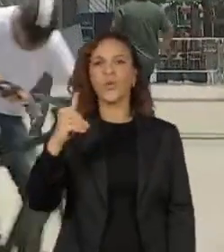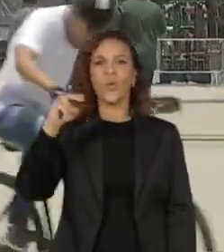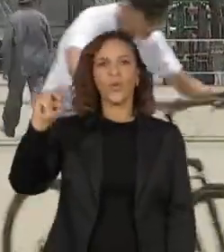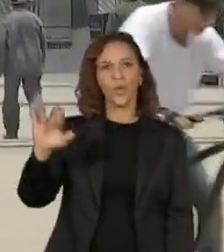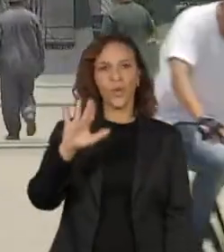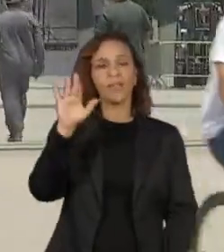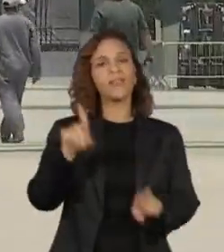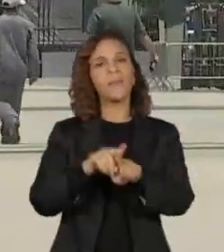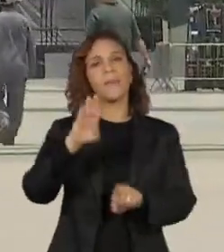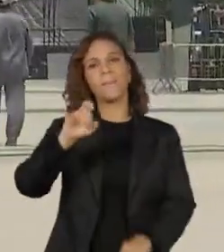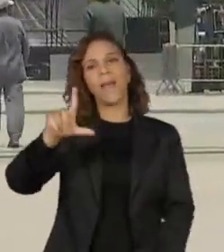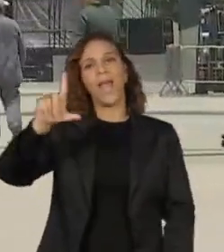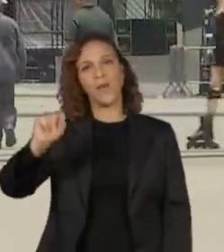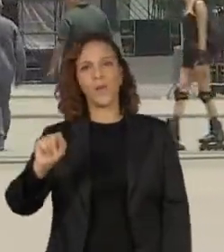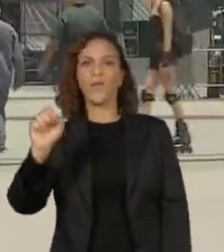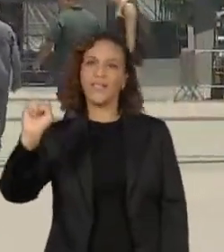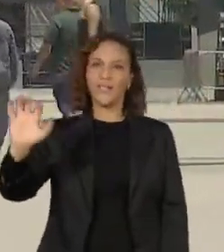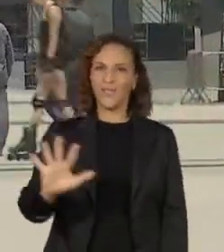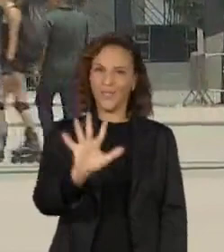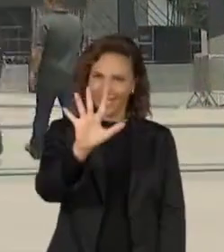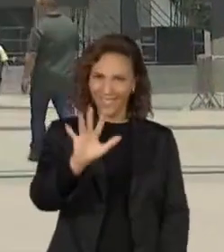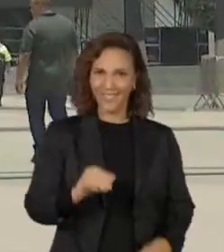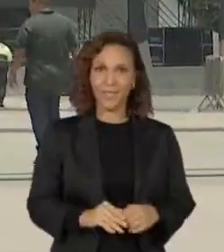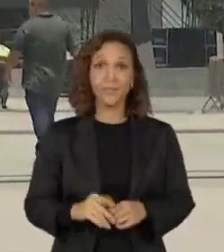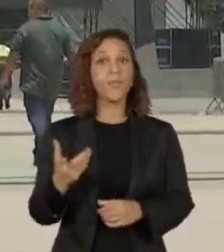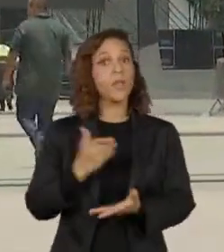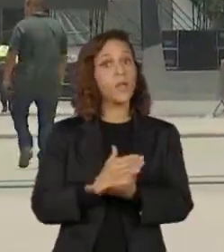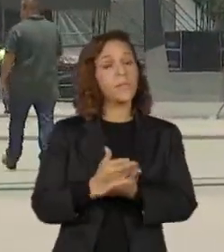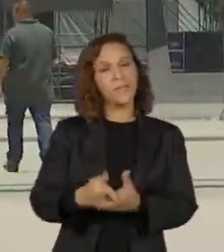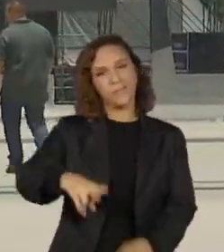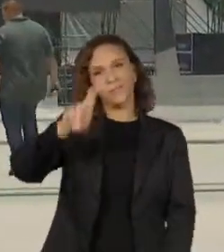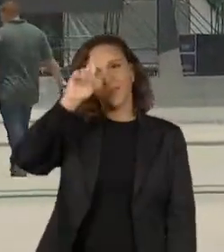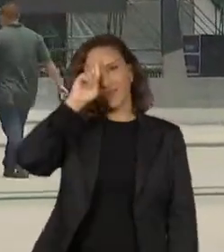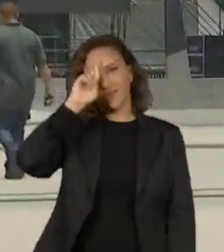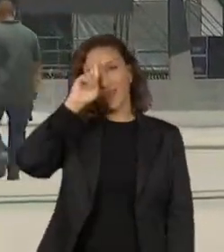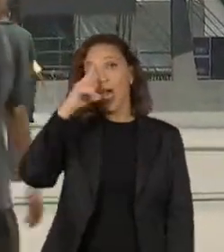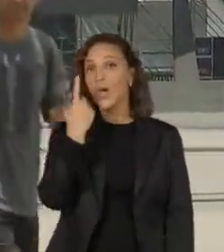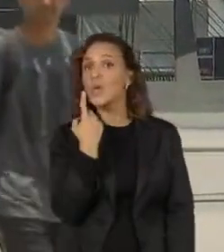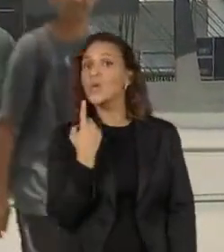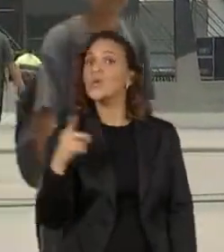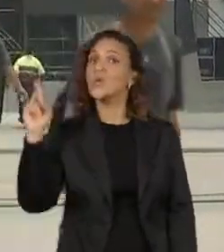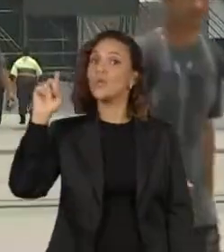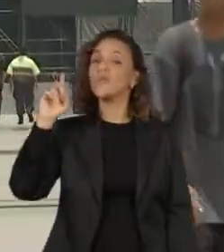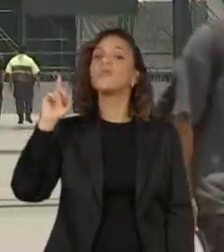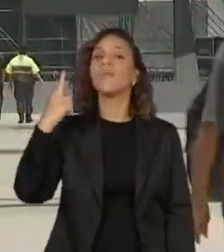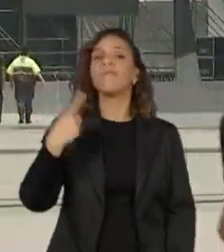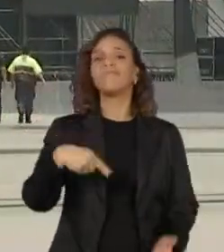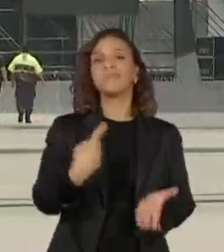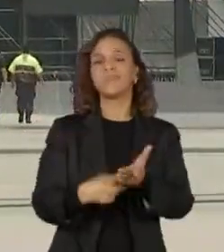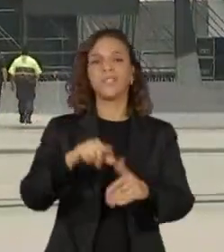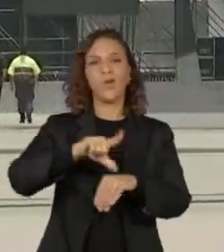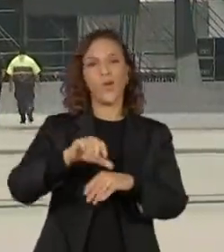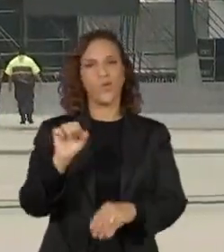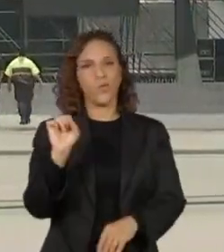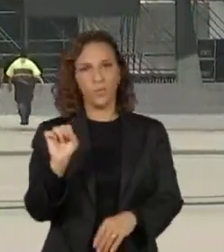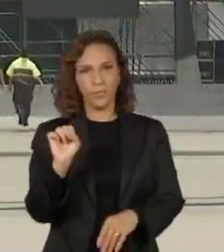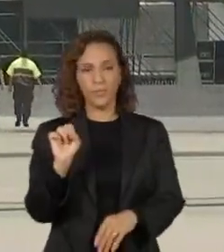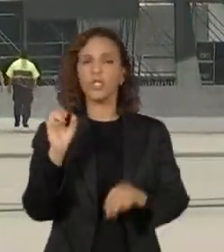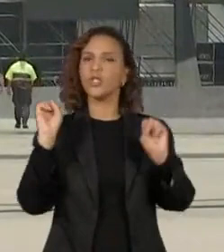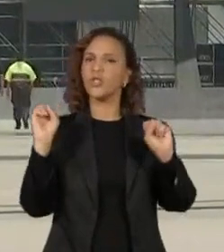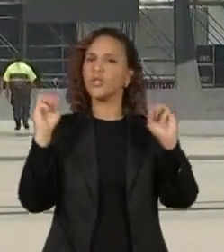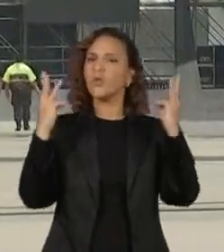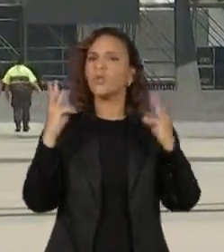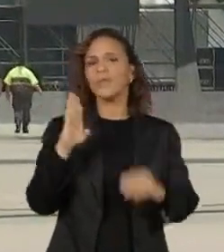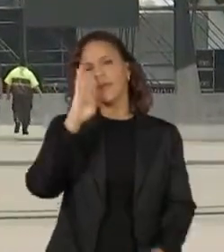e Belo do Sudeste. Aqui a festa começa ao meio-dia e a última apresentação está marcada para as 8 da noite. Todos os shows são